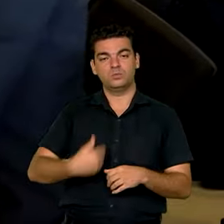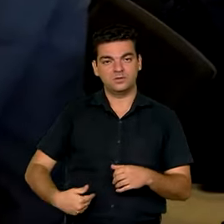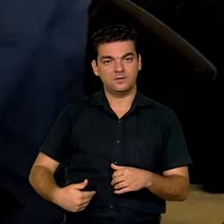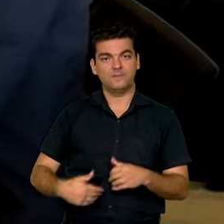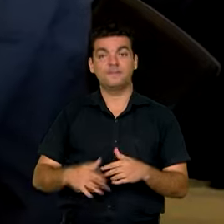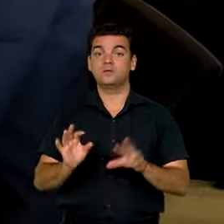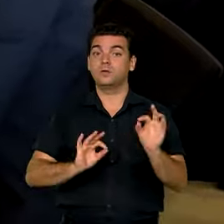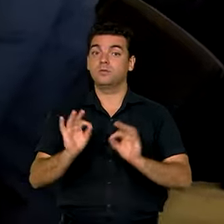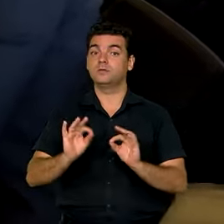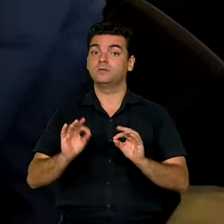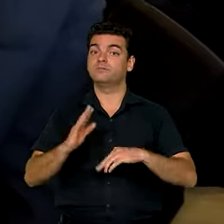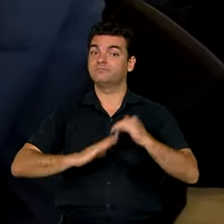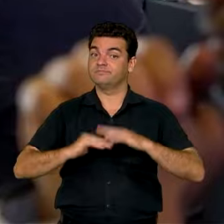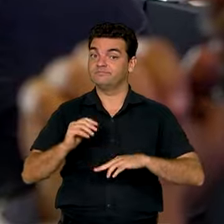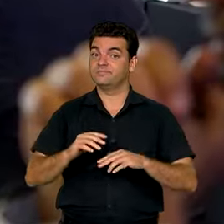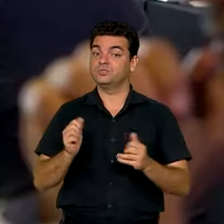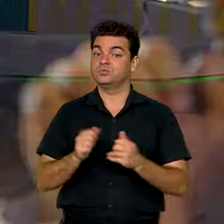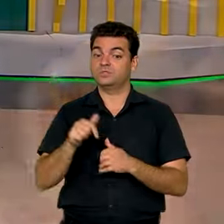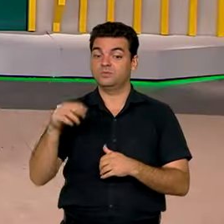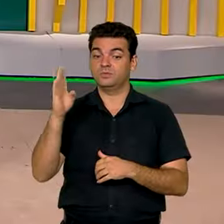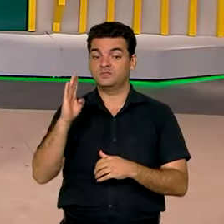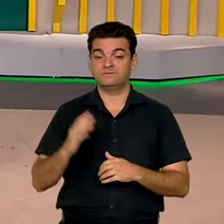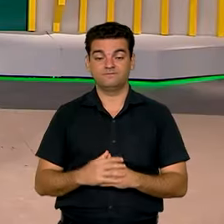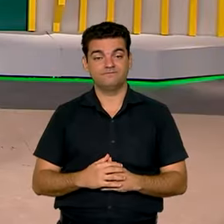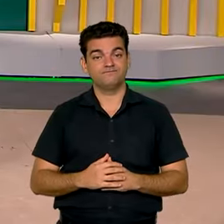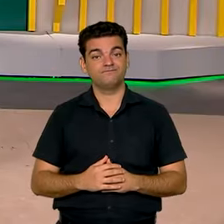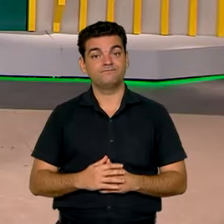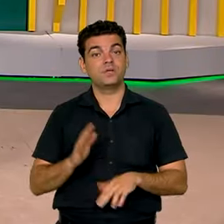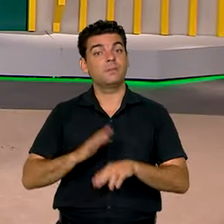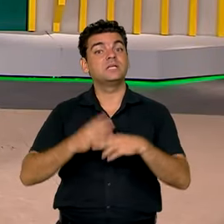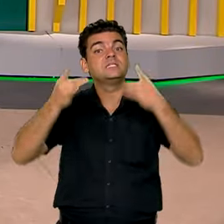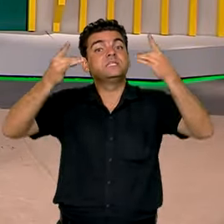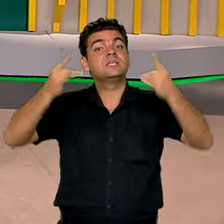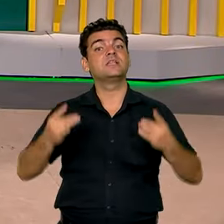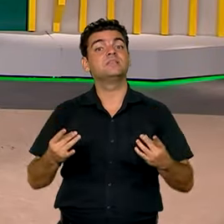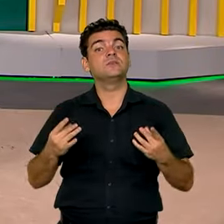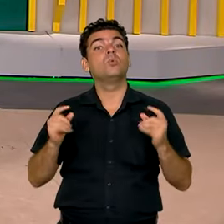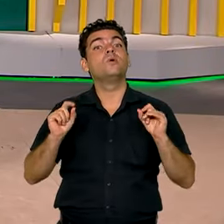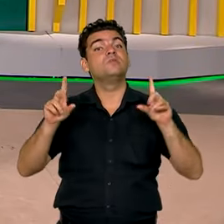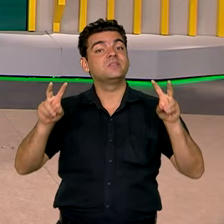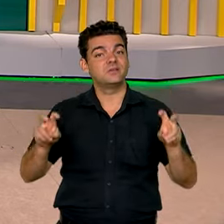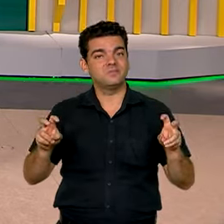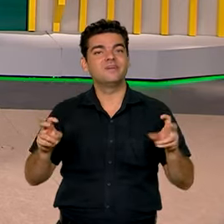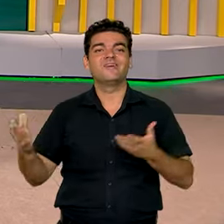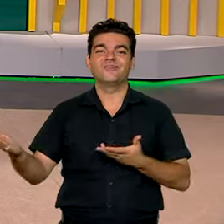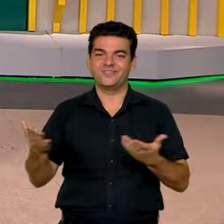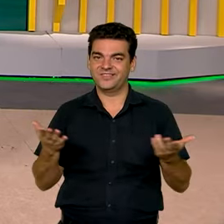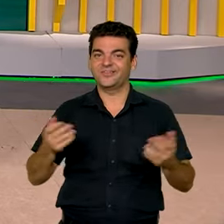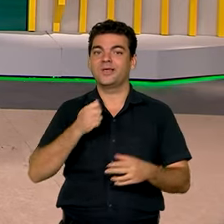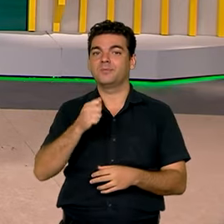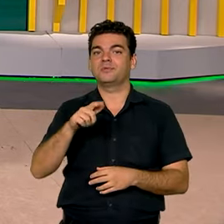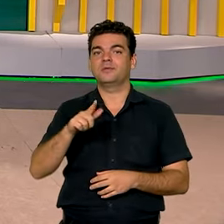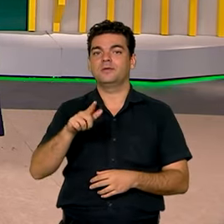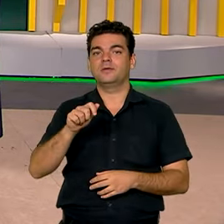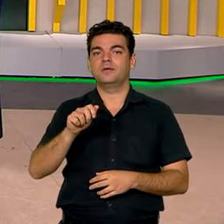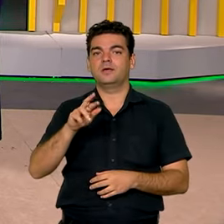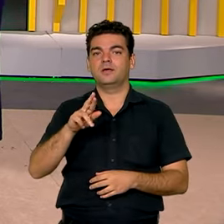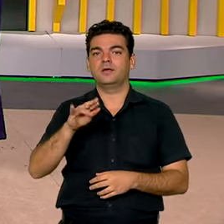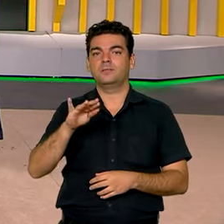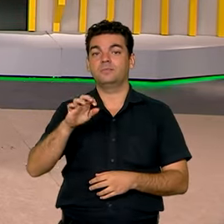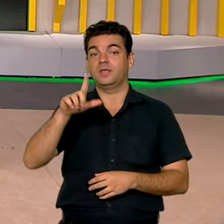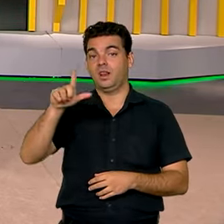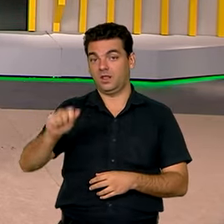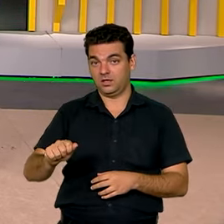colocadas em prática no país. E quem tem mais detalhes sobre esse assunto fala ao vivo com a gente, a repórter Gabriela